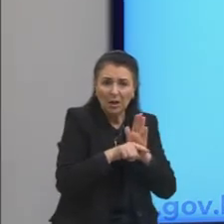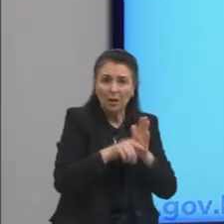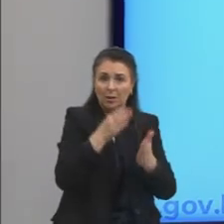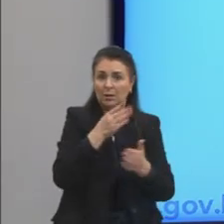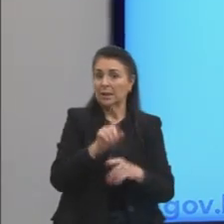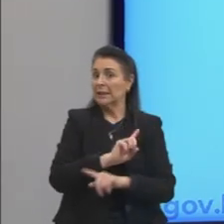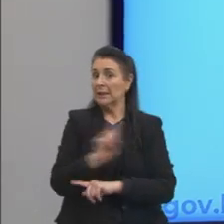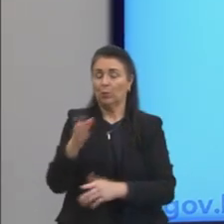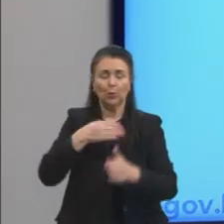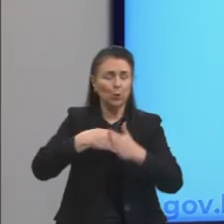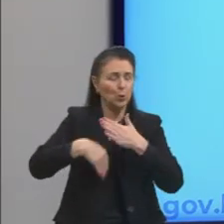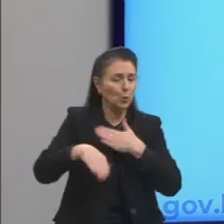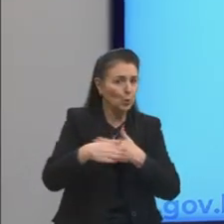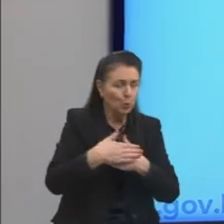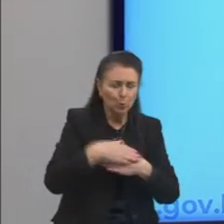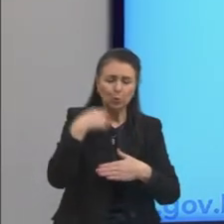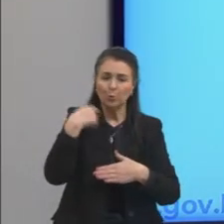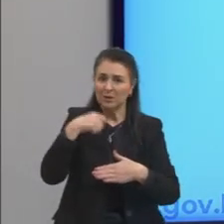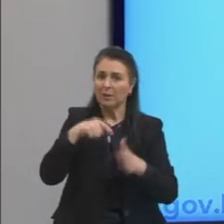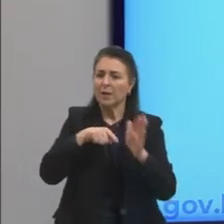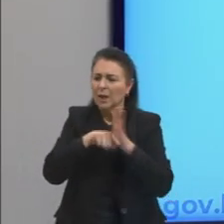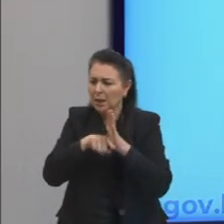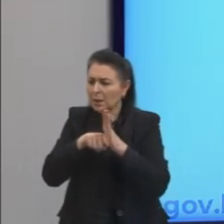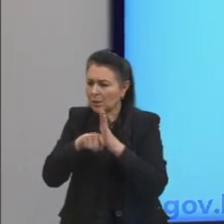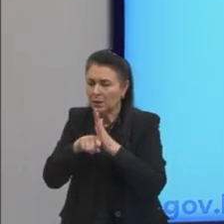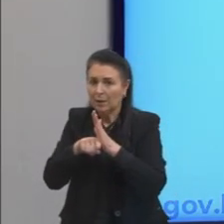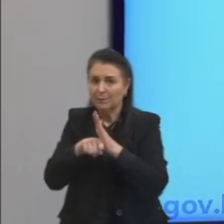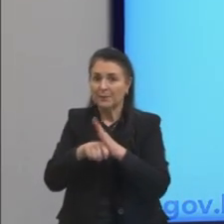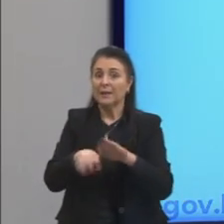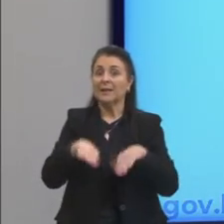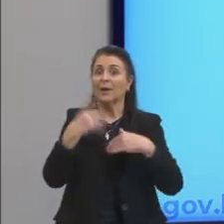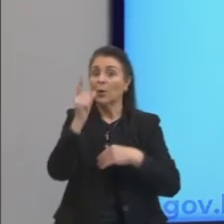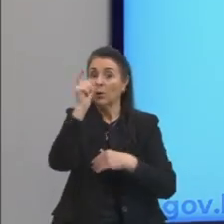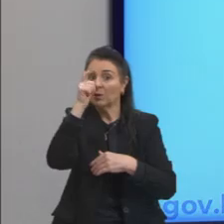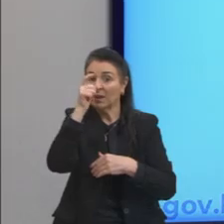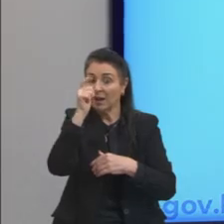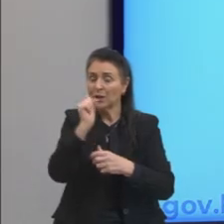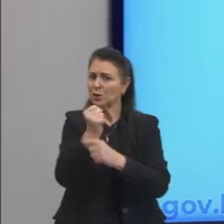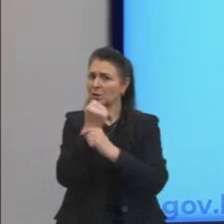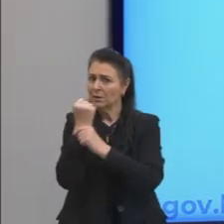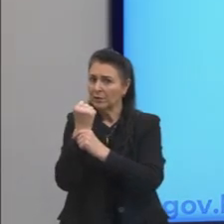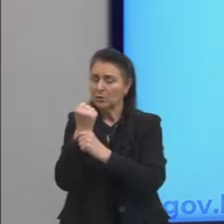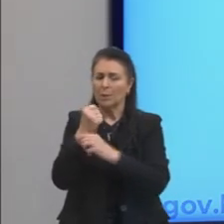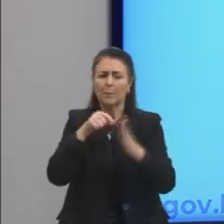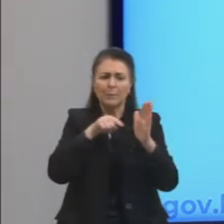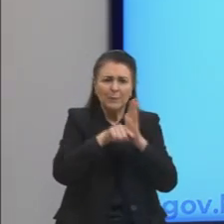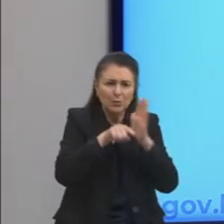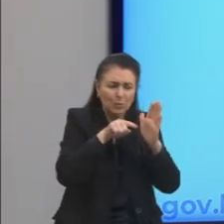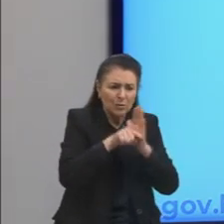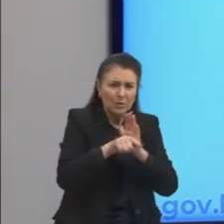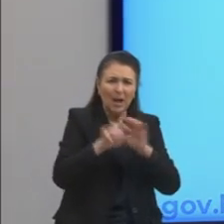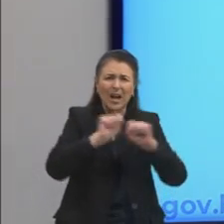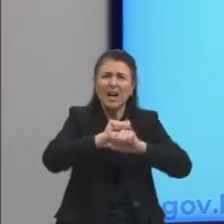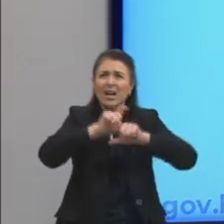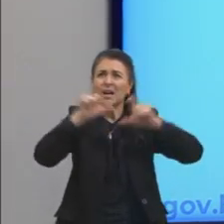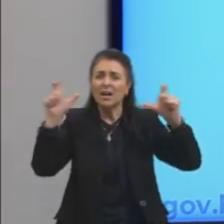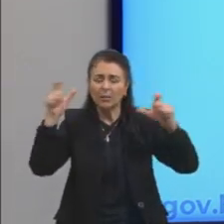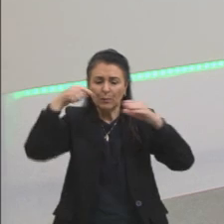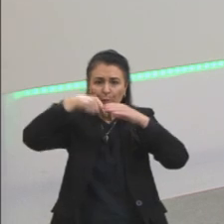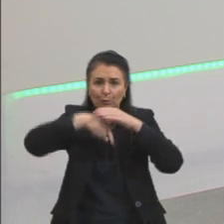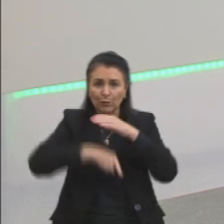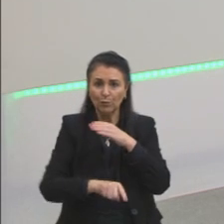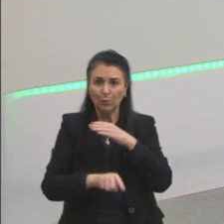questionado. Então, para o Descartes questionar de forma ampla e profunda as antigas ideias e concepções.